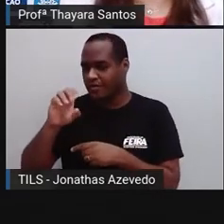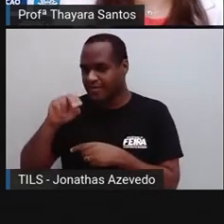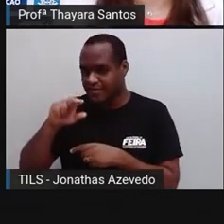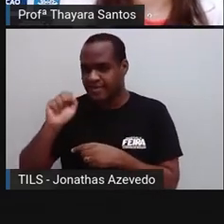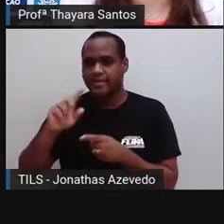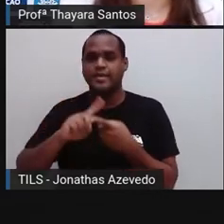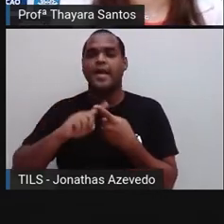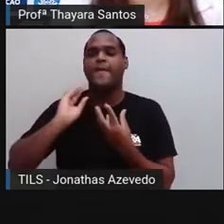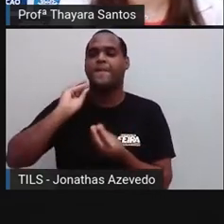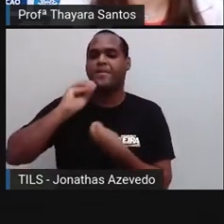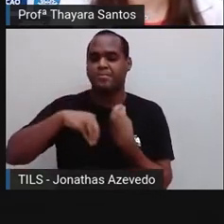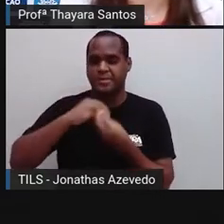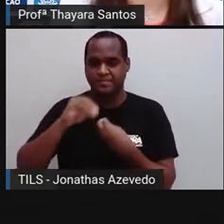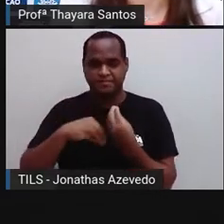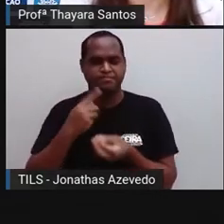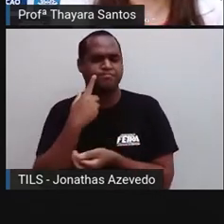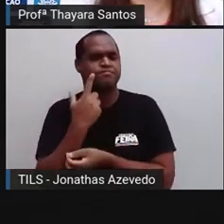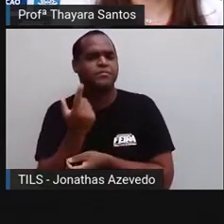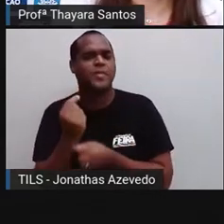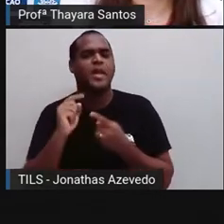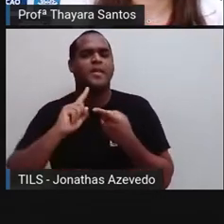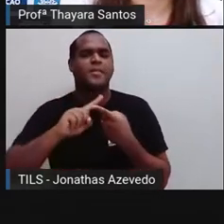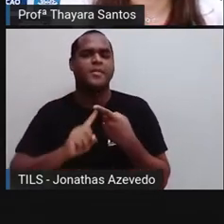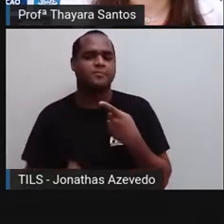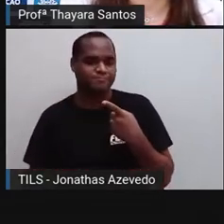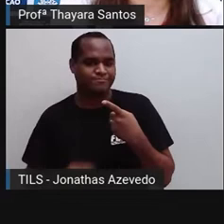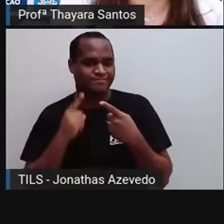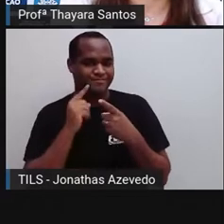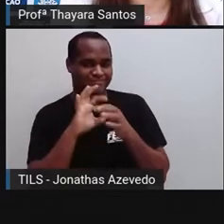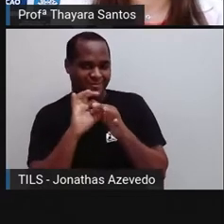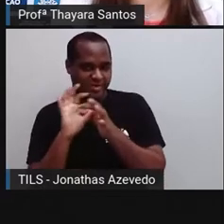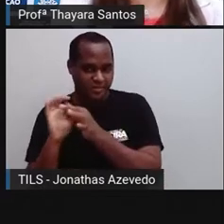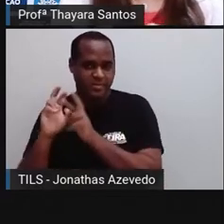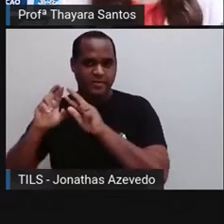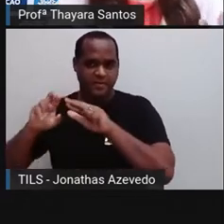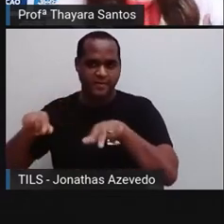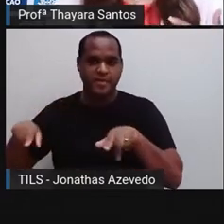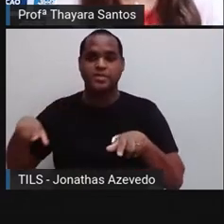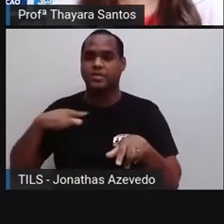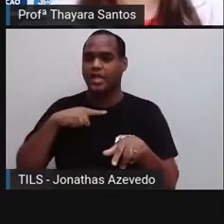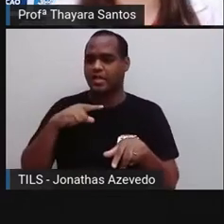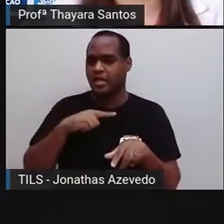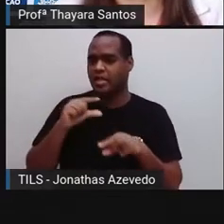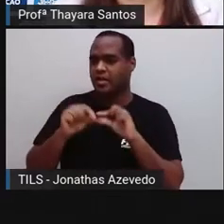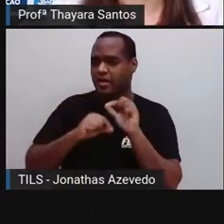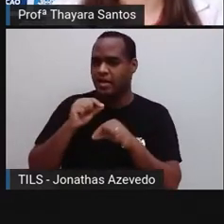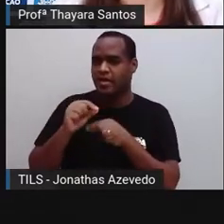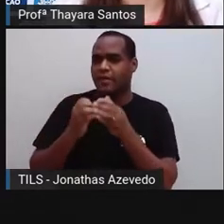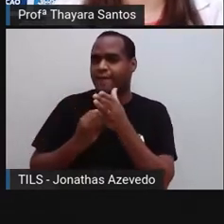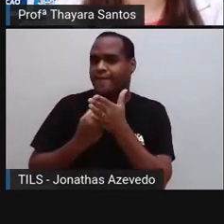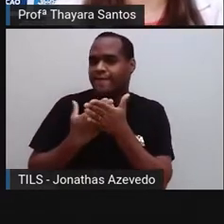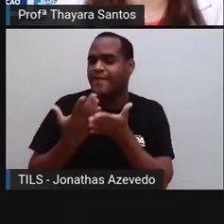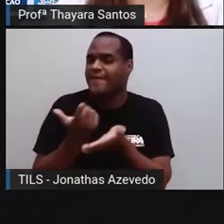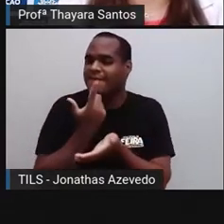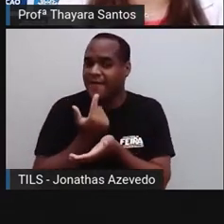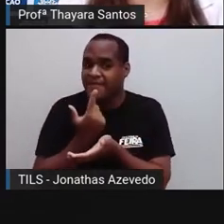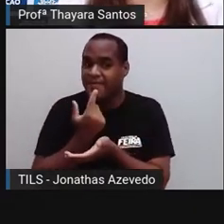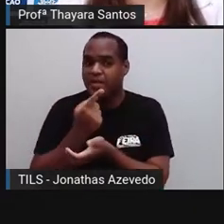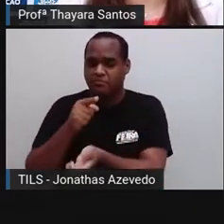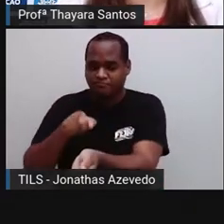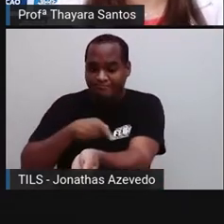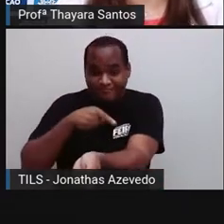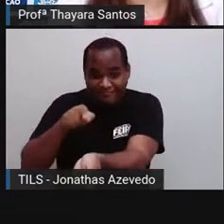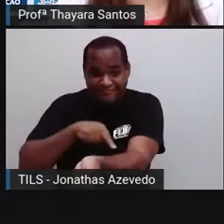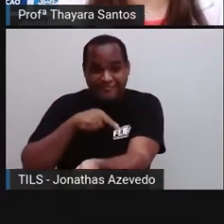endócrinas, elas vão liberar esses produtos que ela produz, a secreção que ela produz, diretamente na corrente